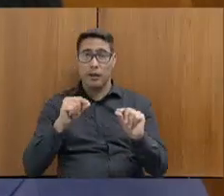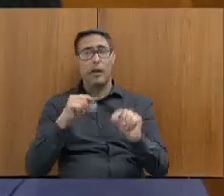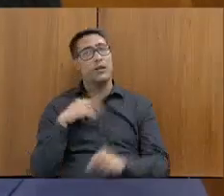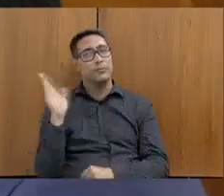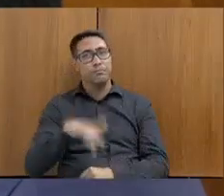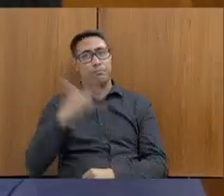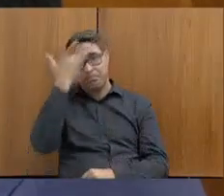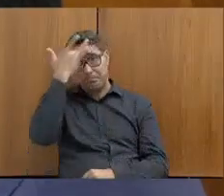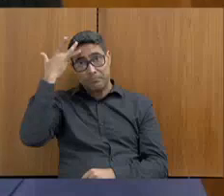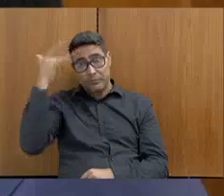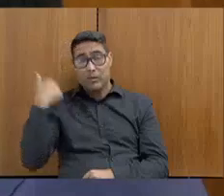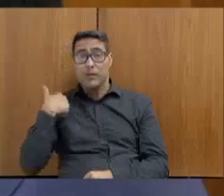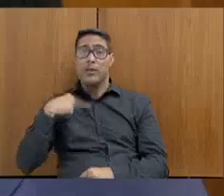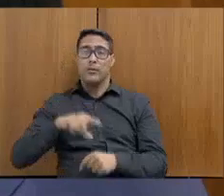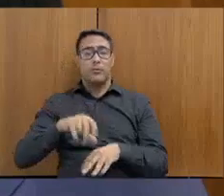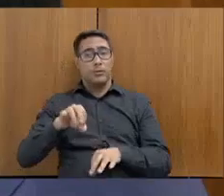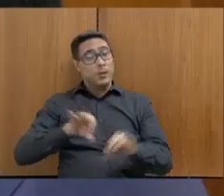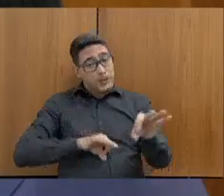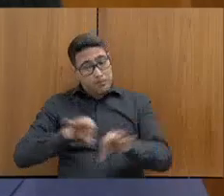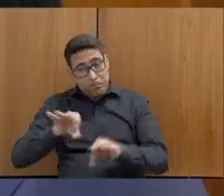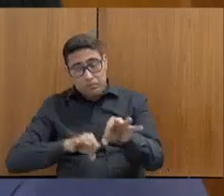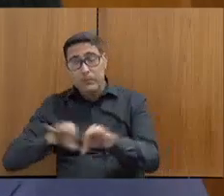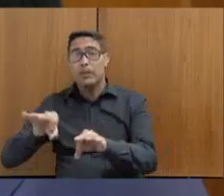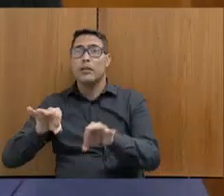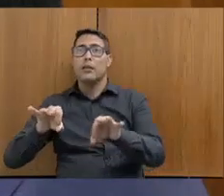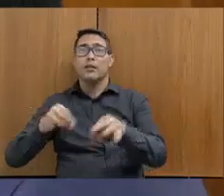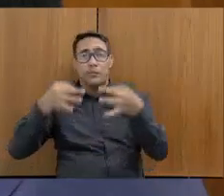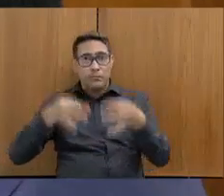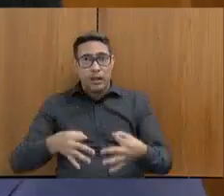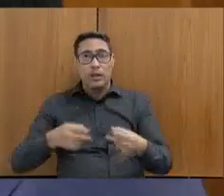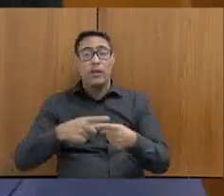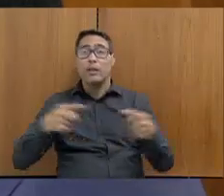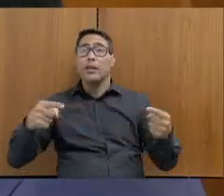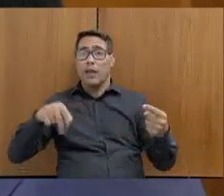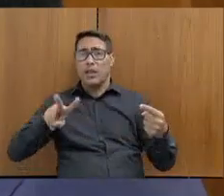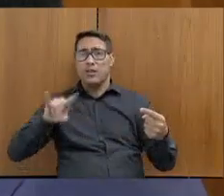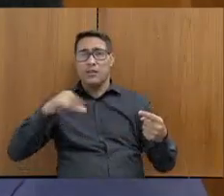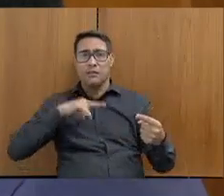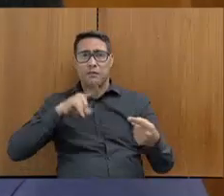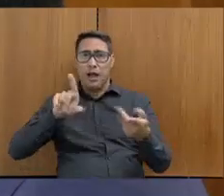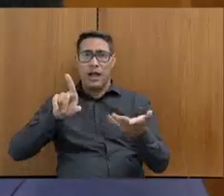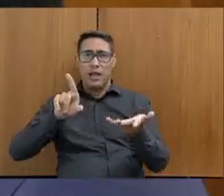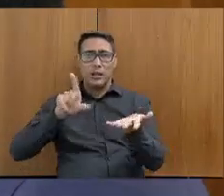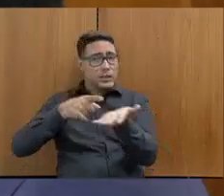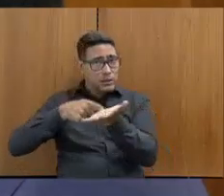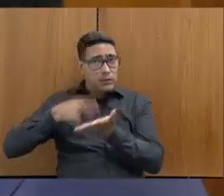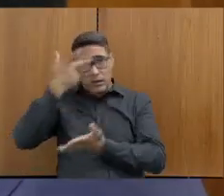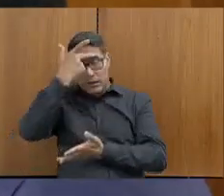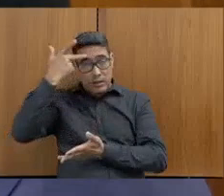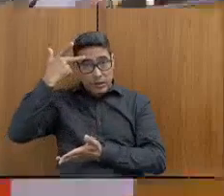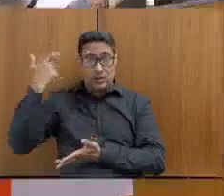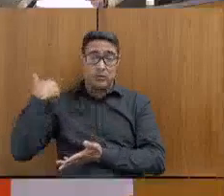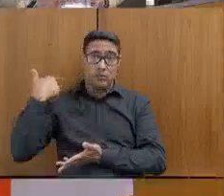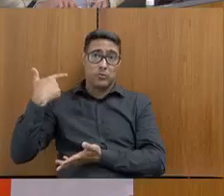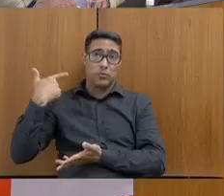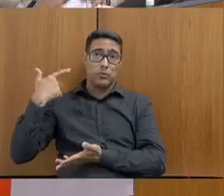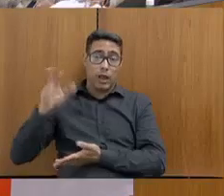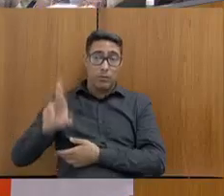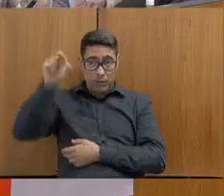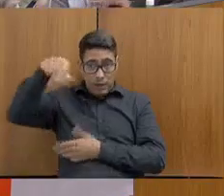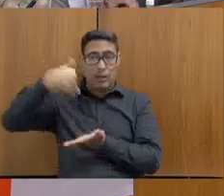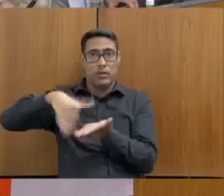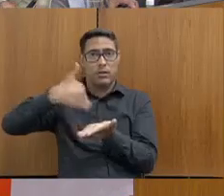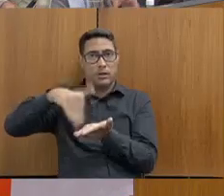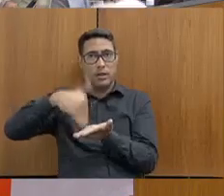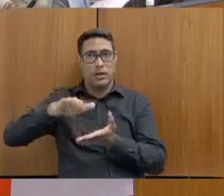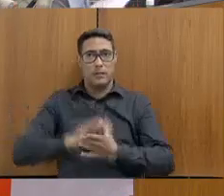o pessoal, recompor os nossos quadros e, a partir daí, a gente chamar essa responsabilidade para a Secretaria. A gente quer